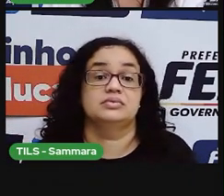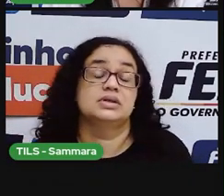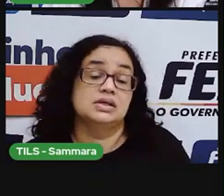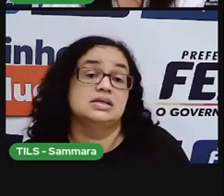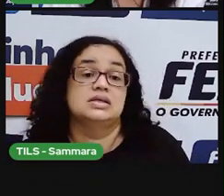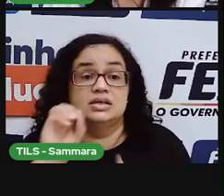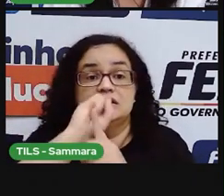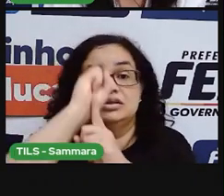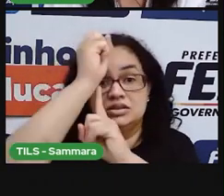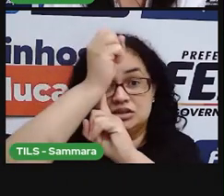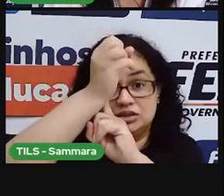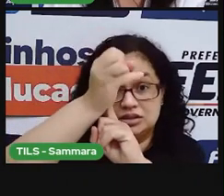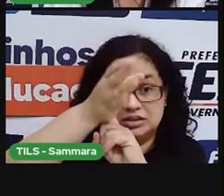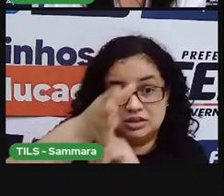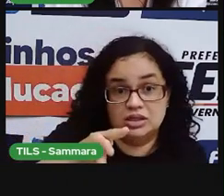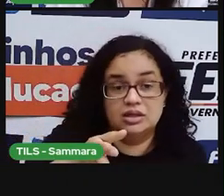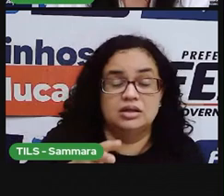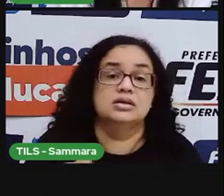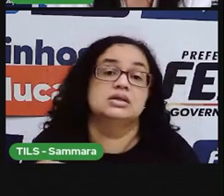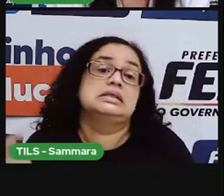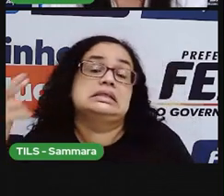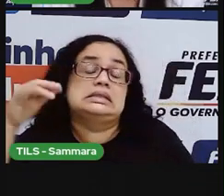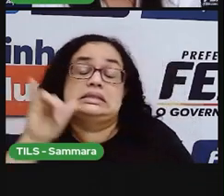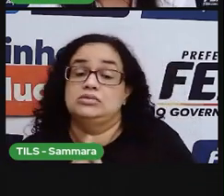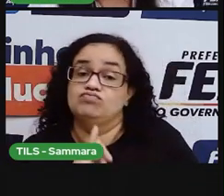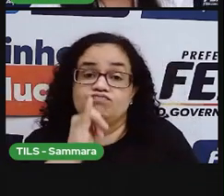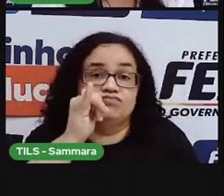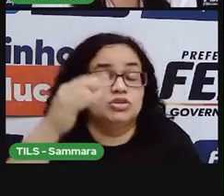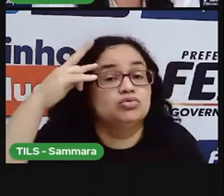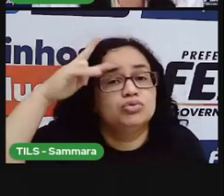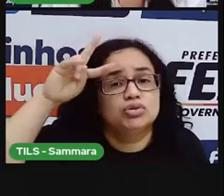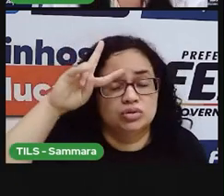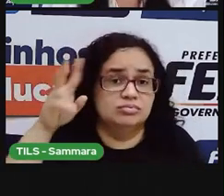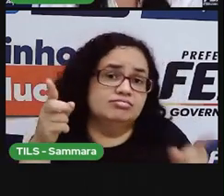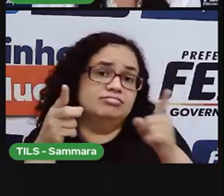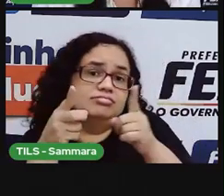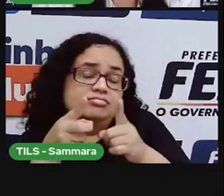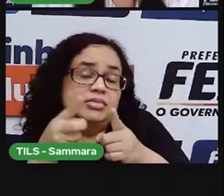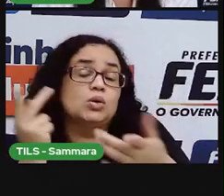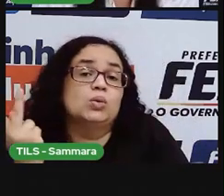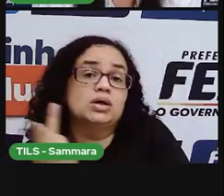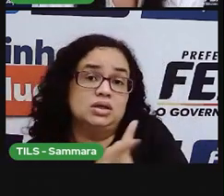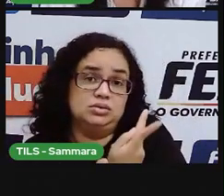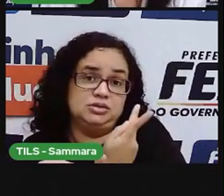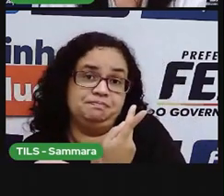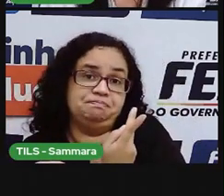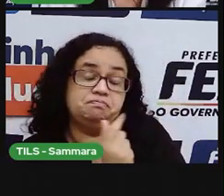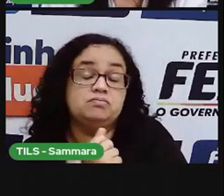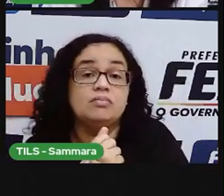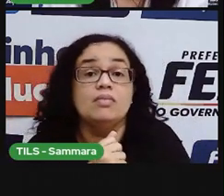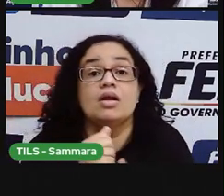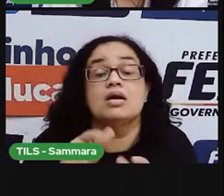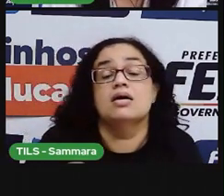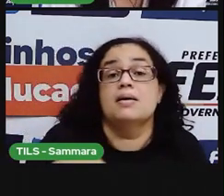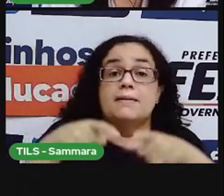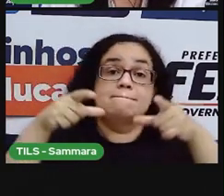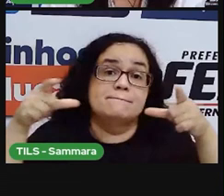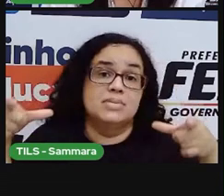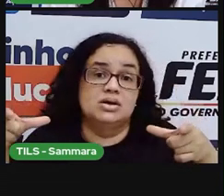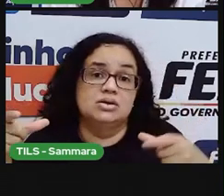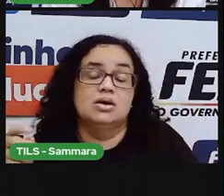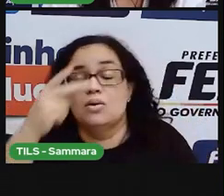As fábulas, as fábulas, elas são narrativas curtas e os fatos narrados são geralmente